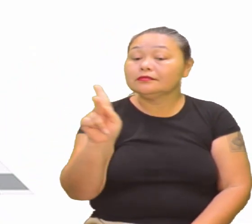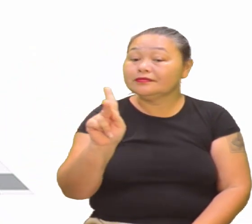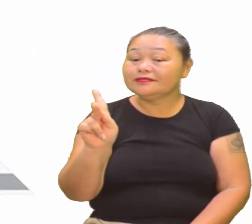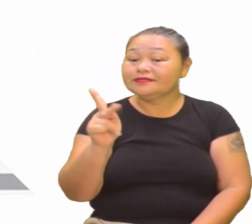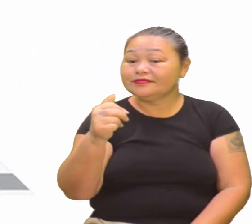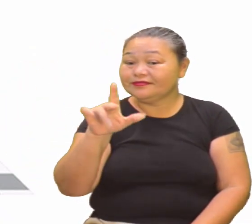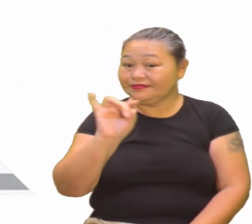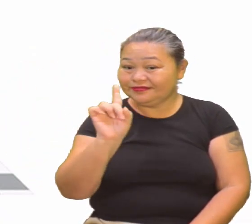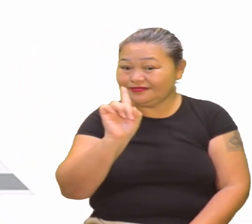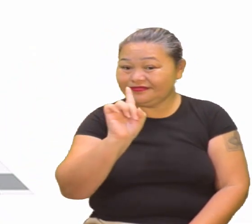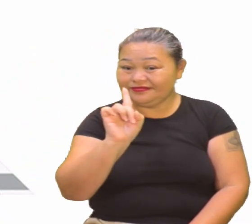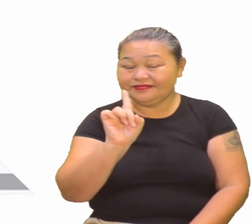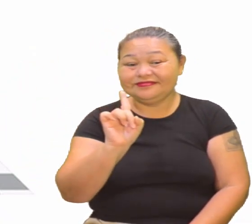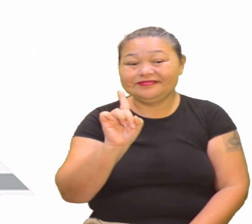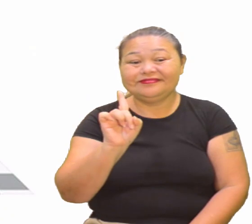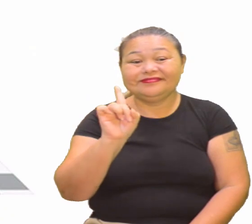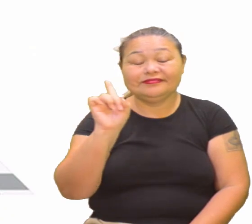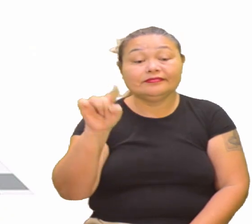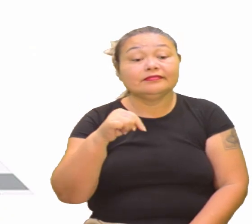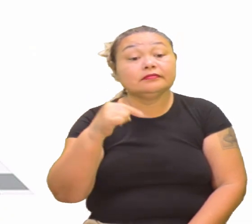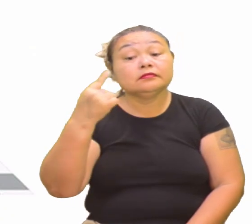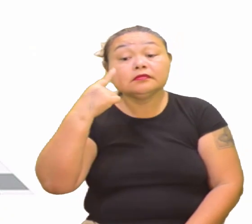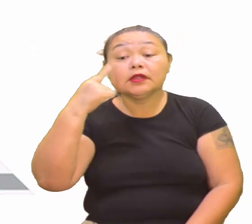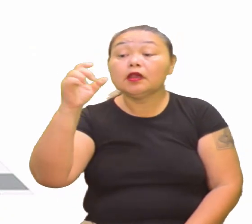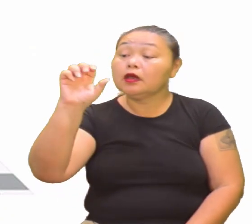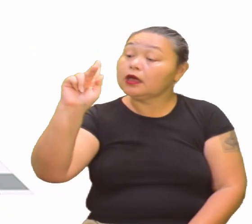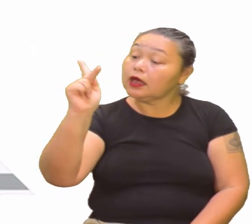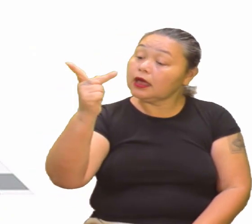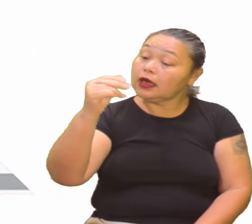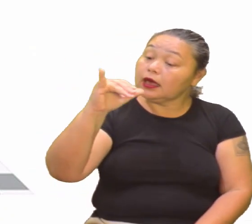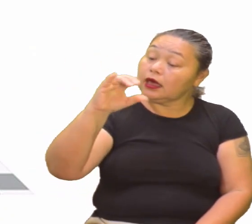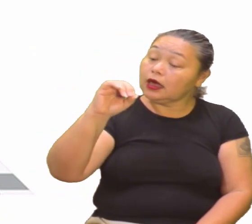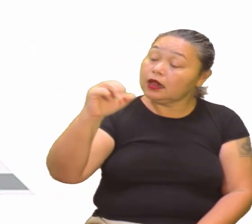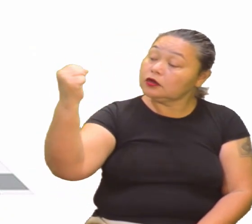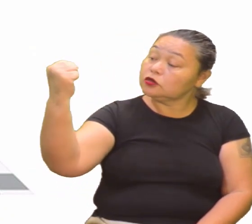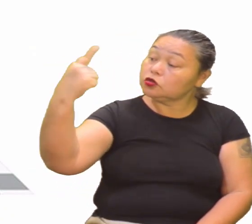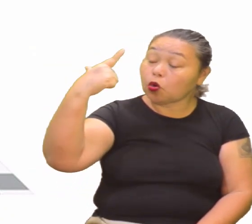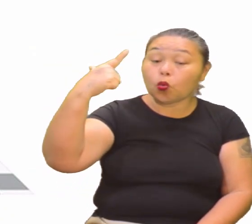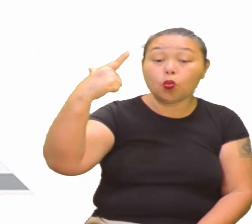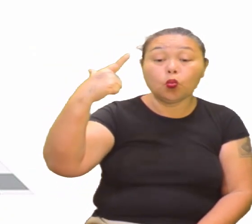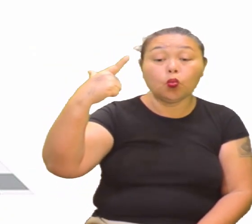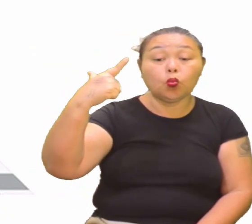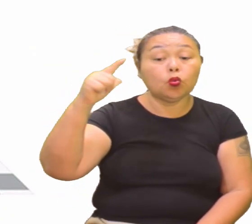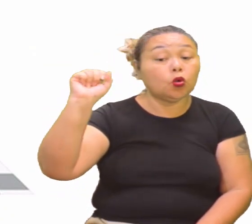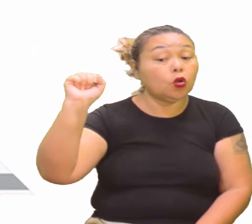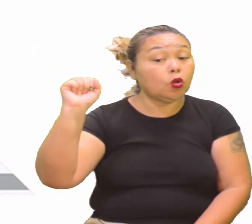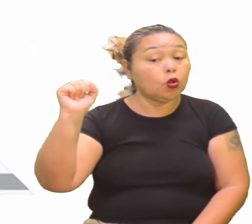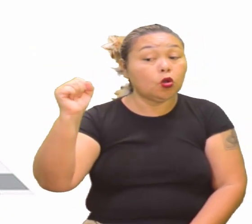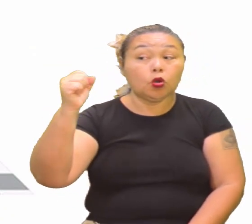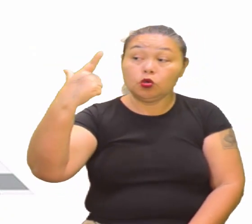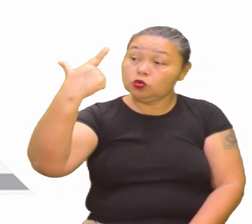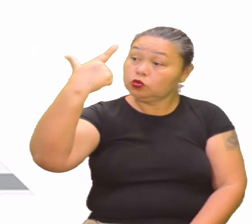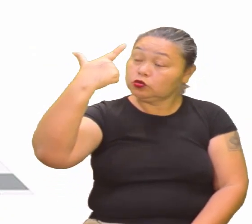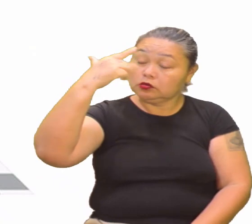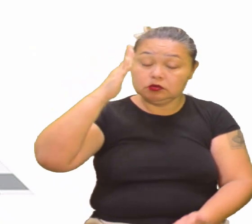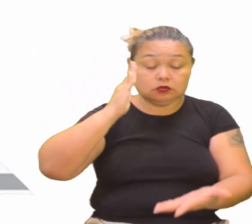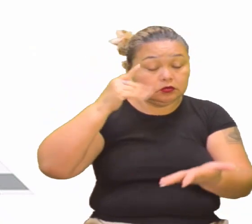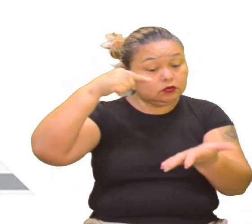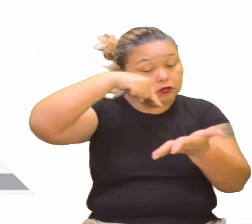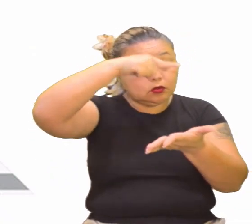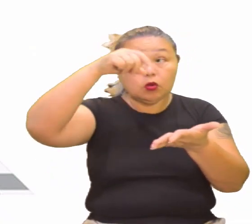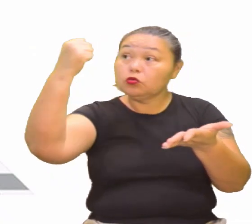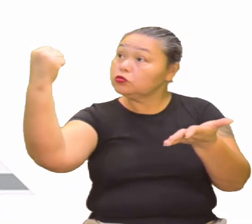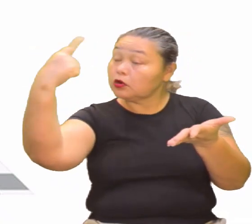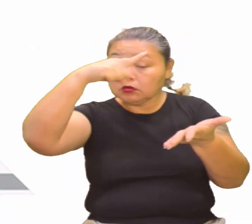não, tá? Que é o Sol. Por isso que o meu nome significa Sol, ok? O Sol no centro.